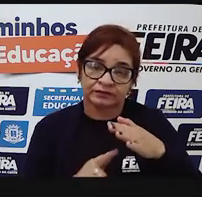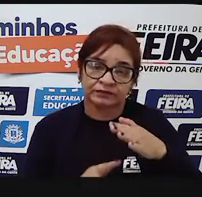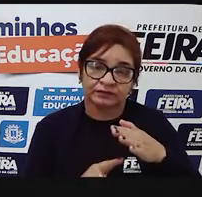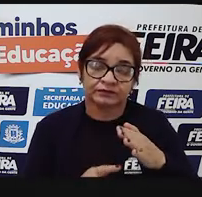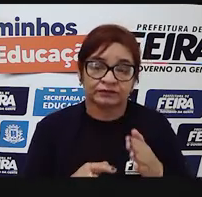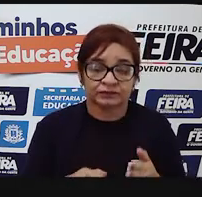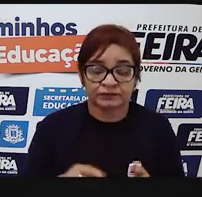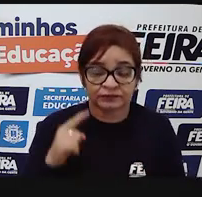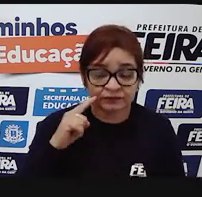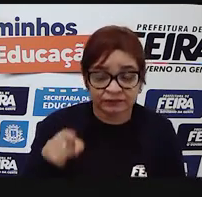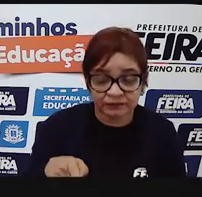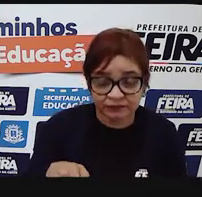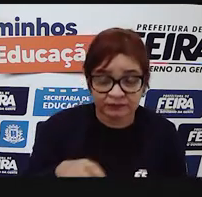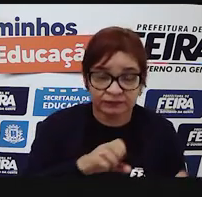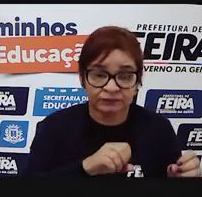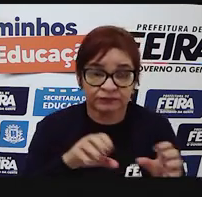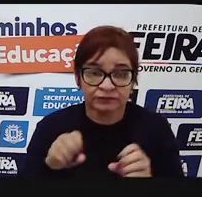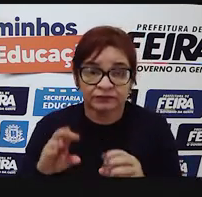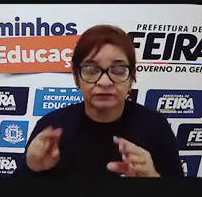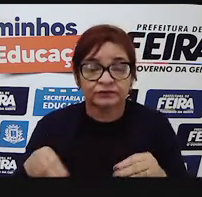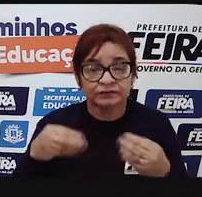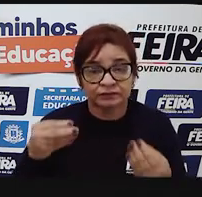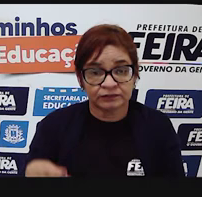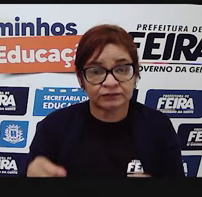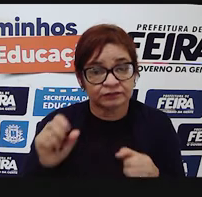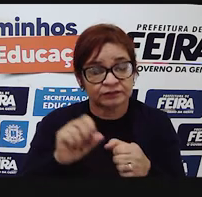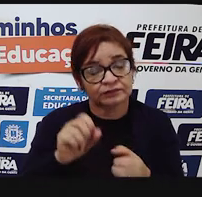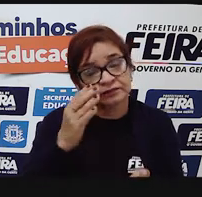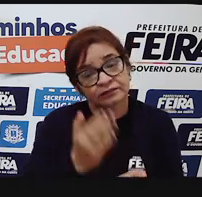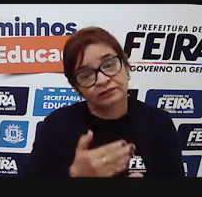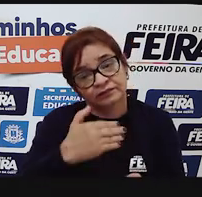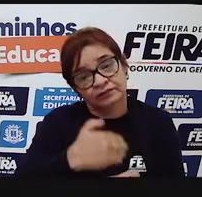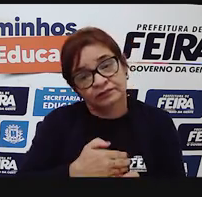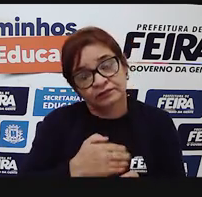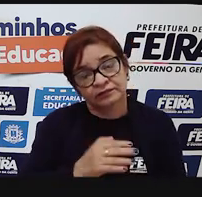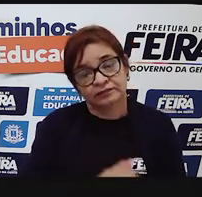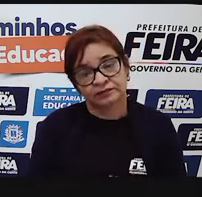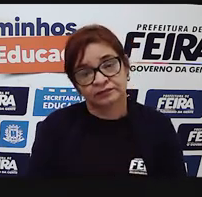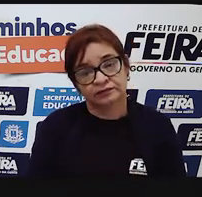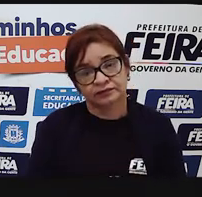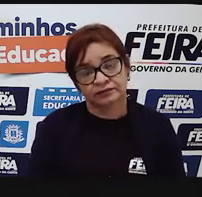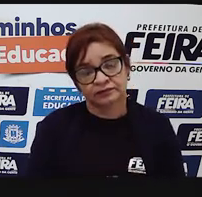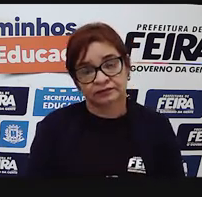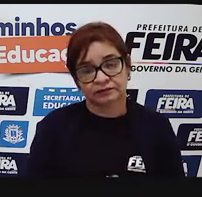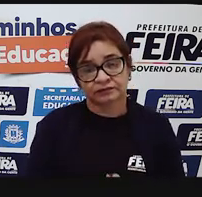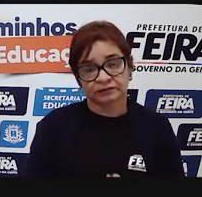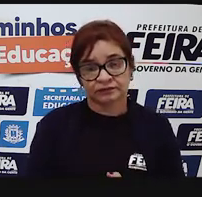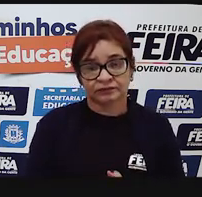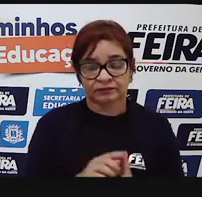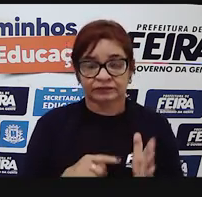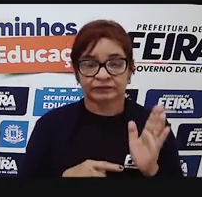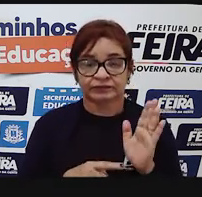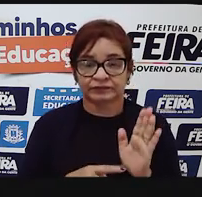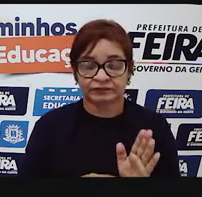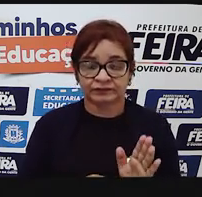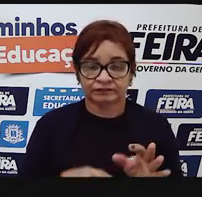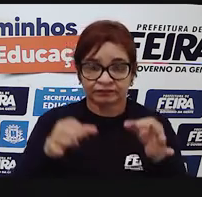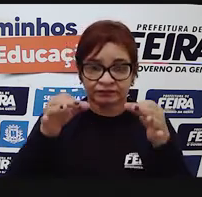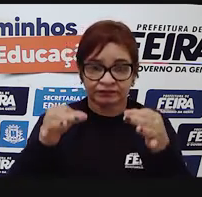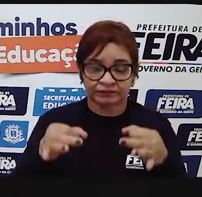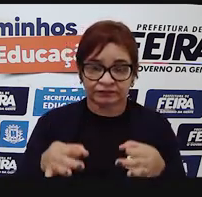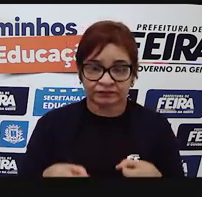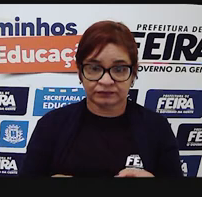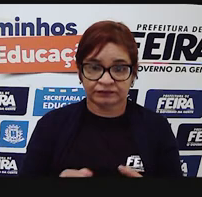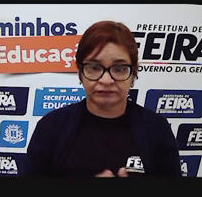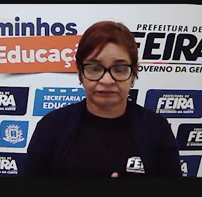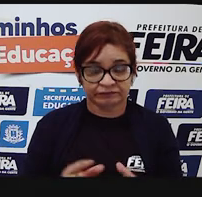receita, que vai te instruir como você produz um bolo. Apresenta uma intenção comunicativa bem definida.